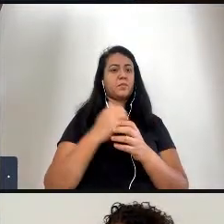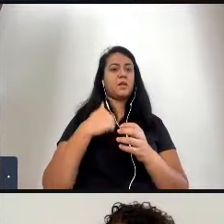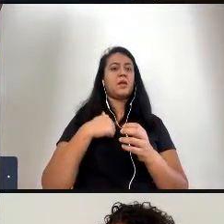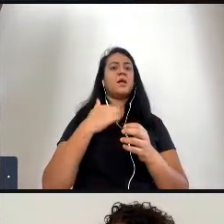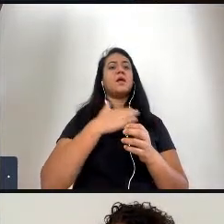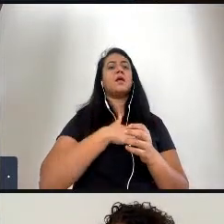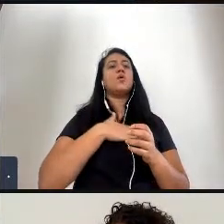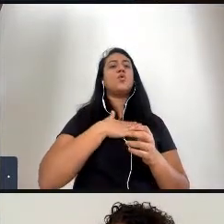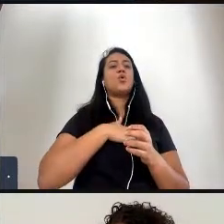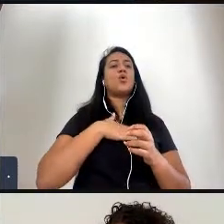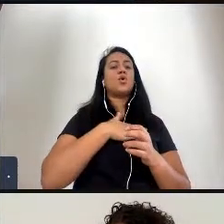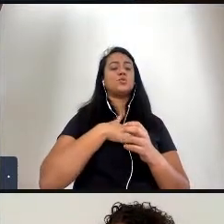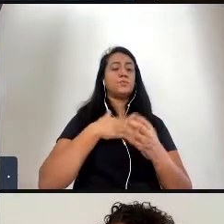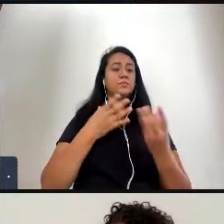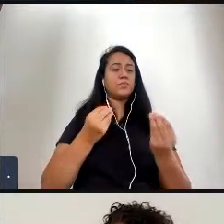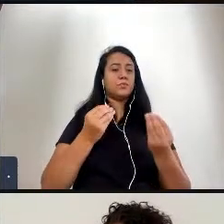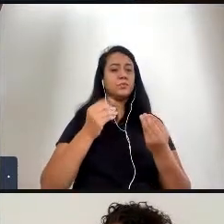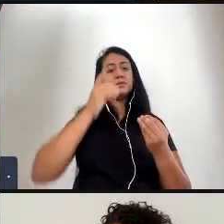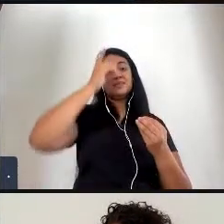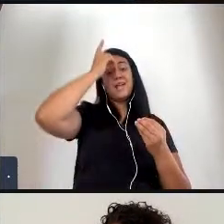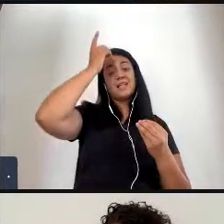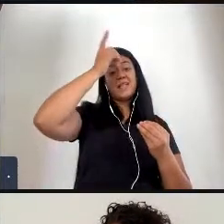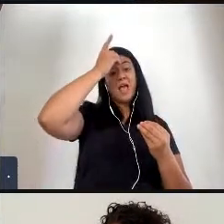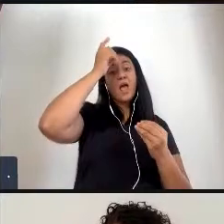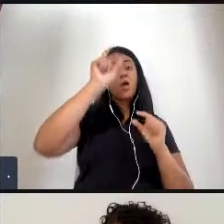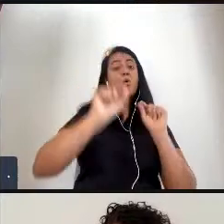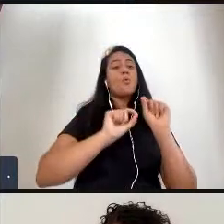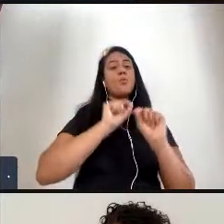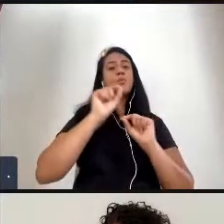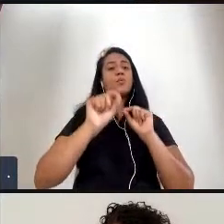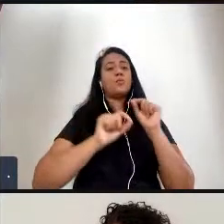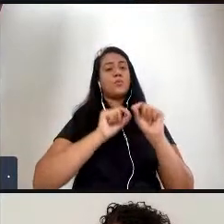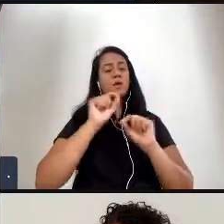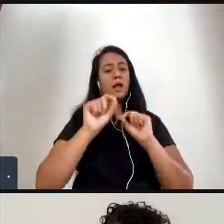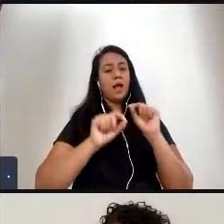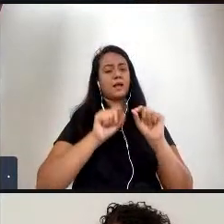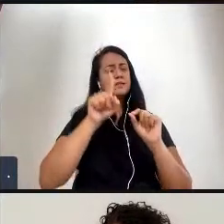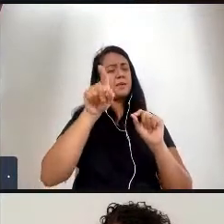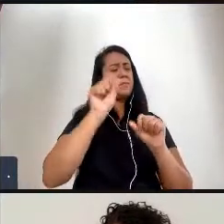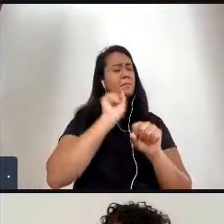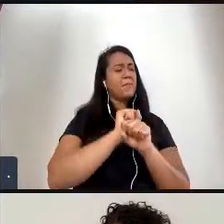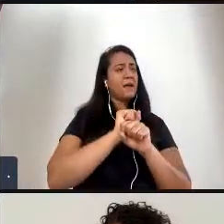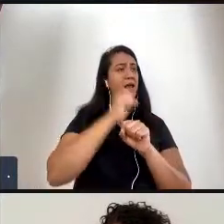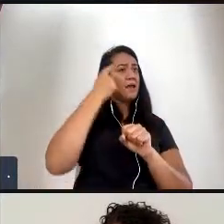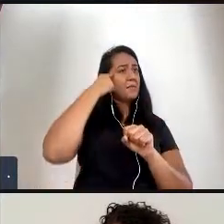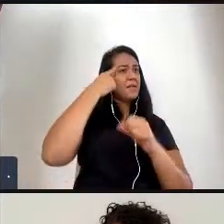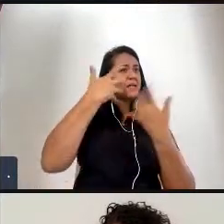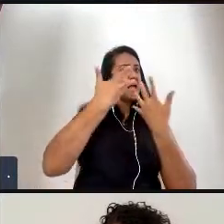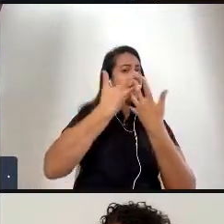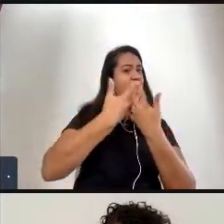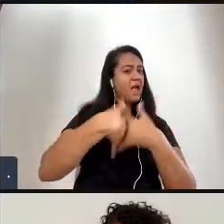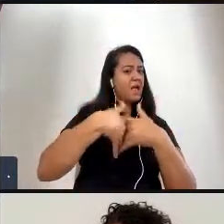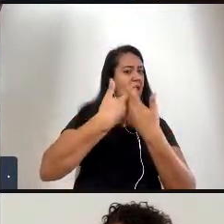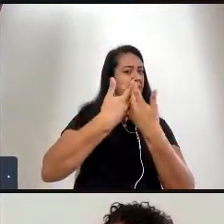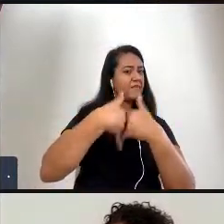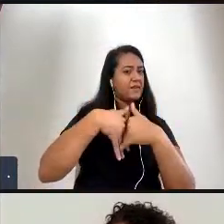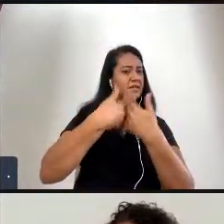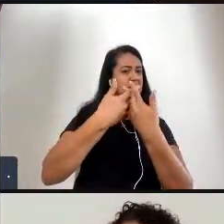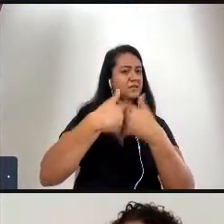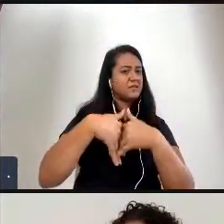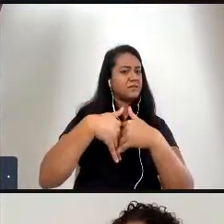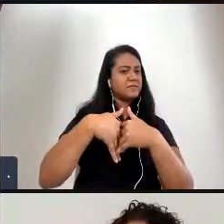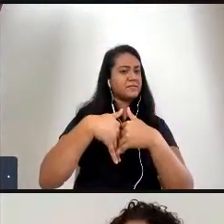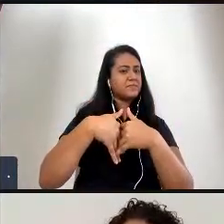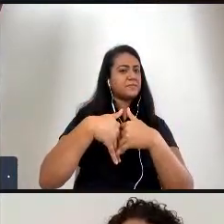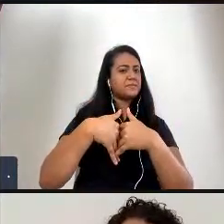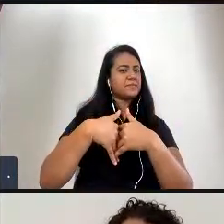ideia de que ela inaugura se você pensar a a a a ideia de